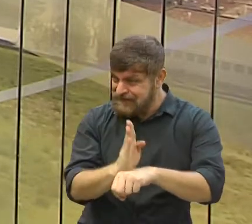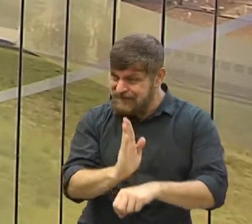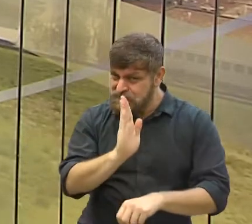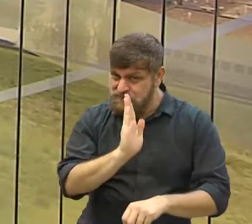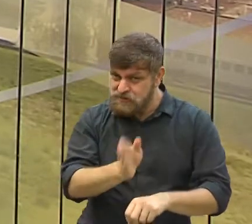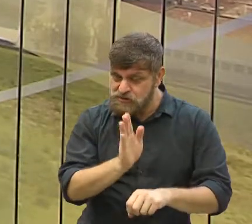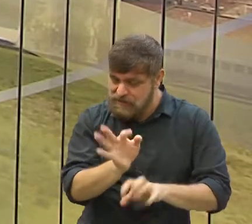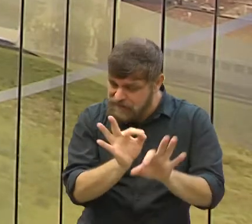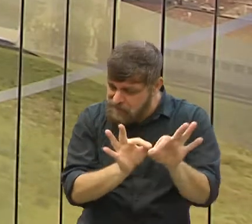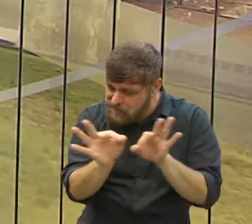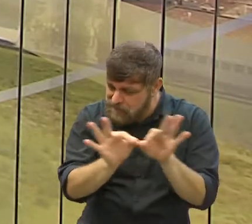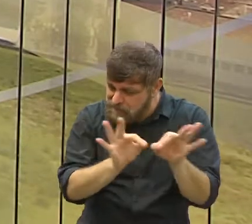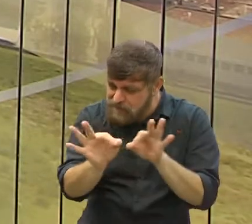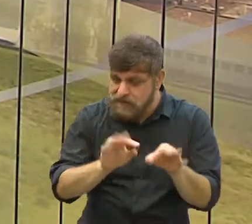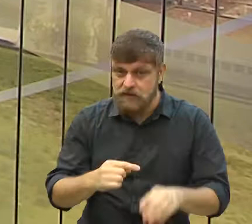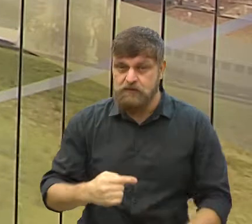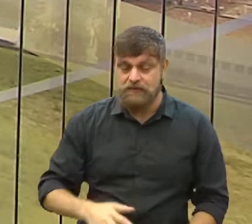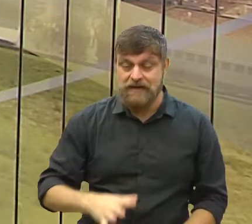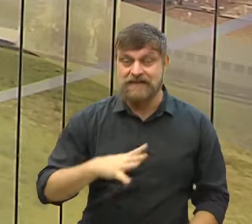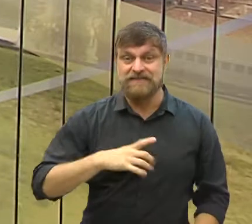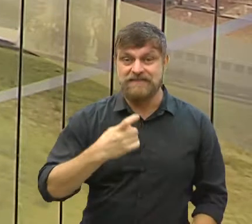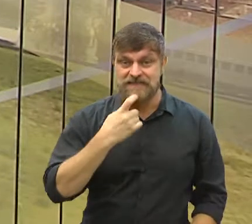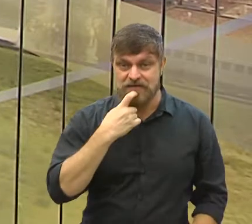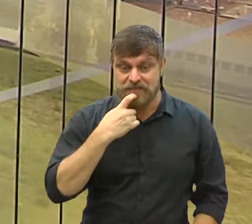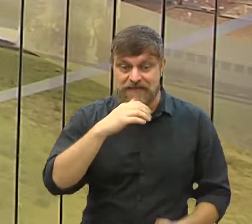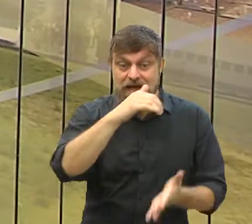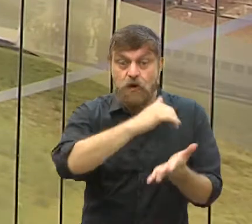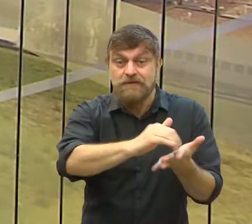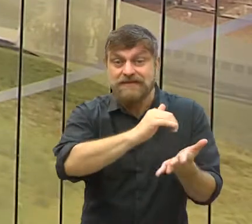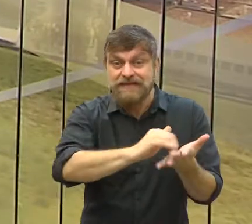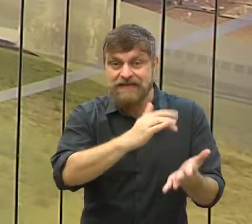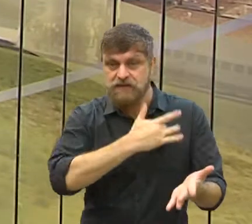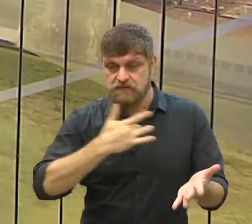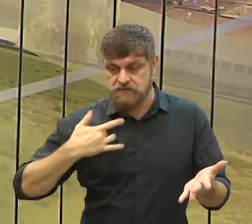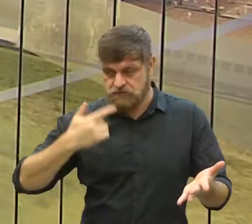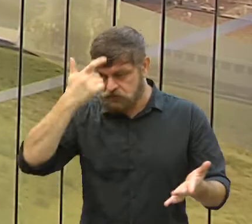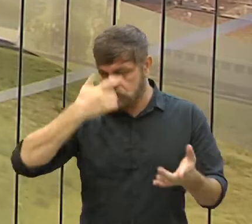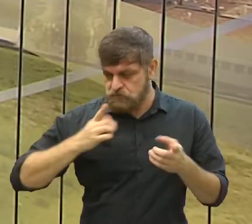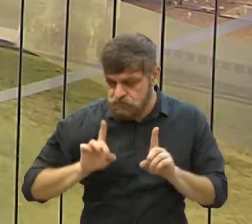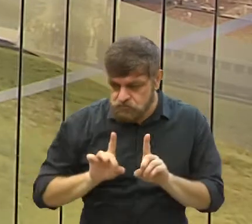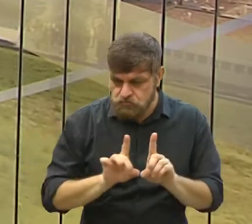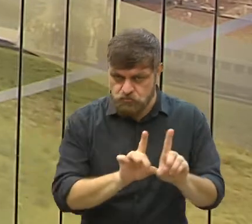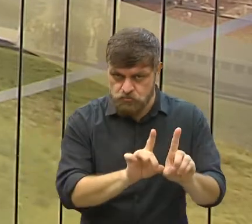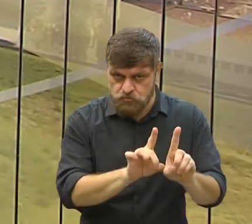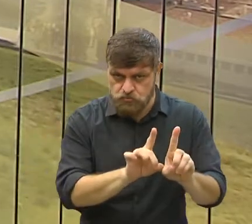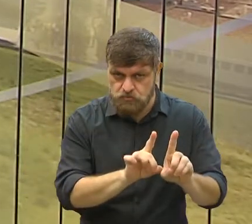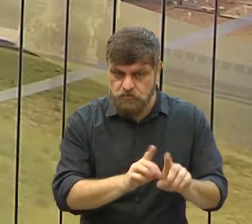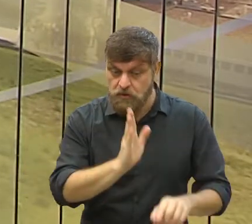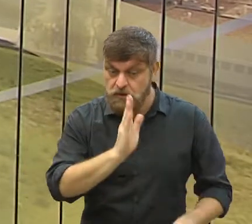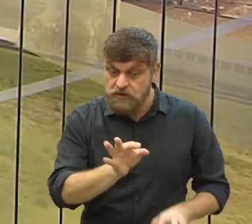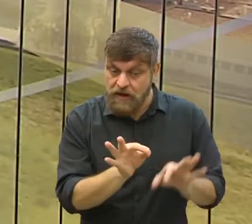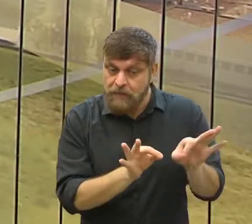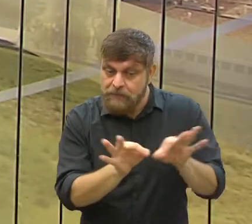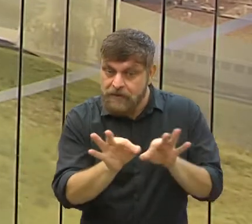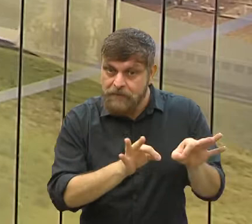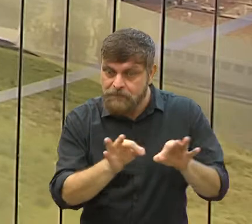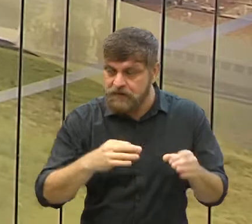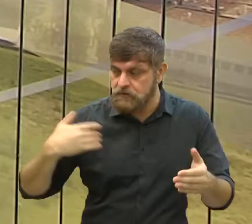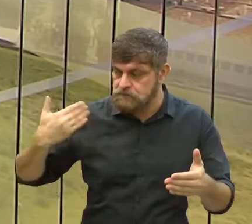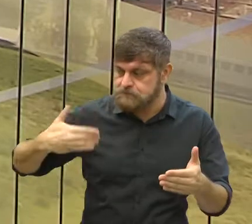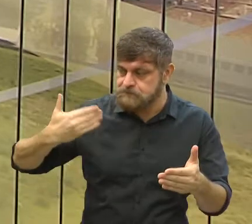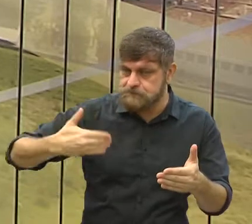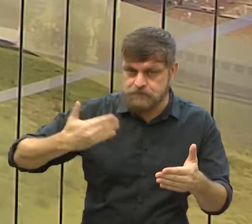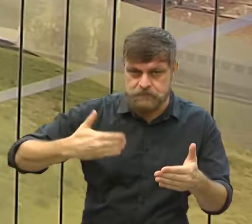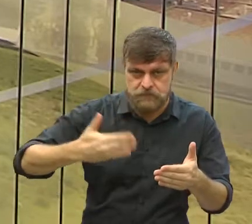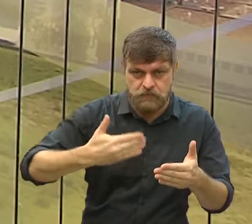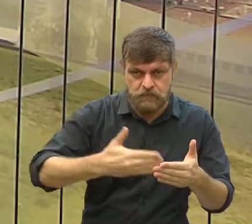Brasil já vem se preparando e Campinas, eu tenho acompanhado o secretário, eu tenho acompanhado a Secretaria de Saúde, já vem